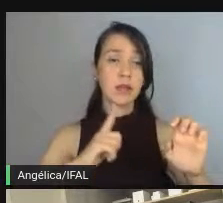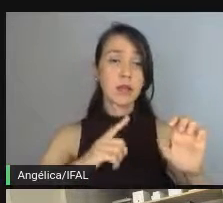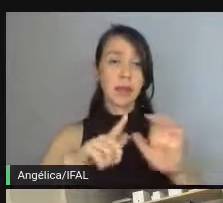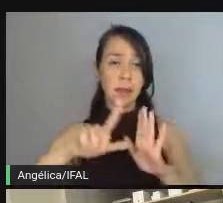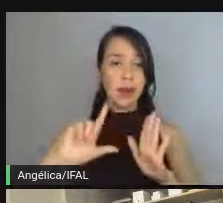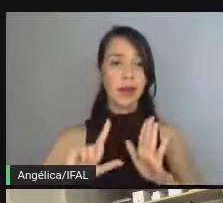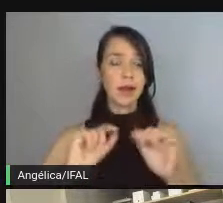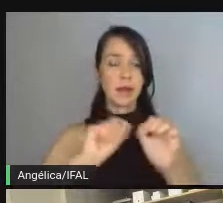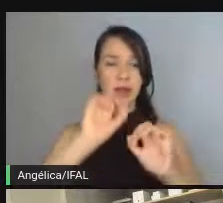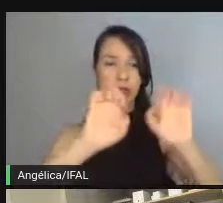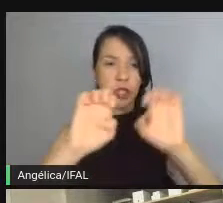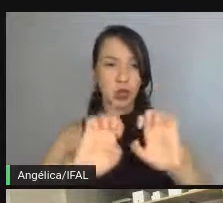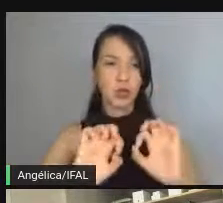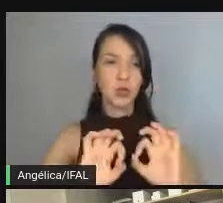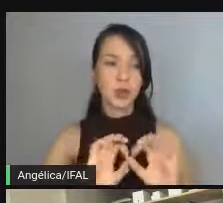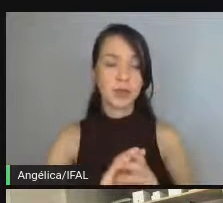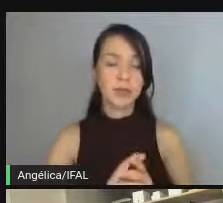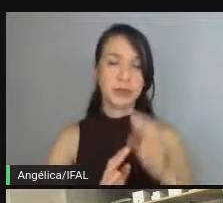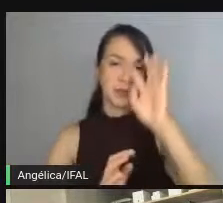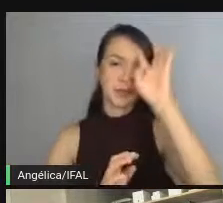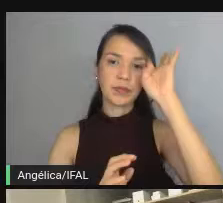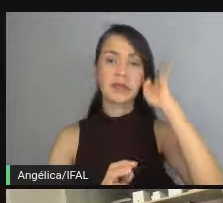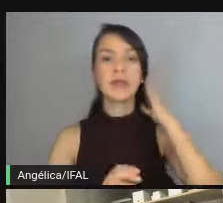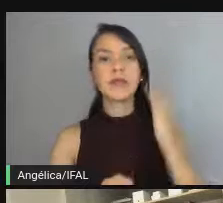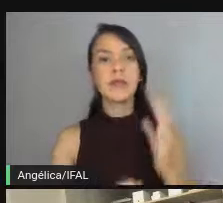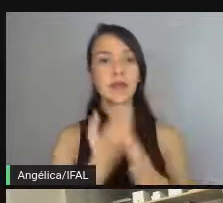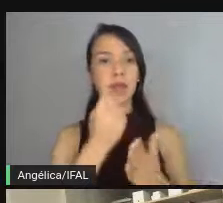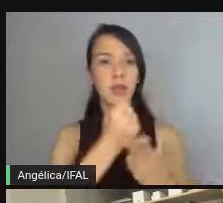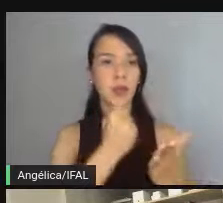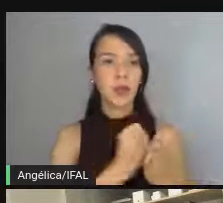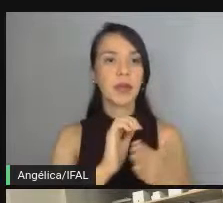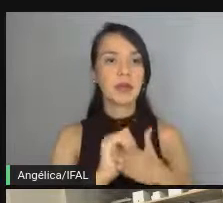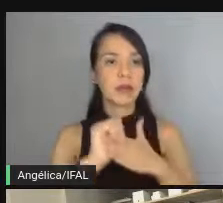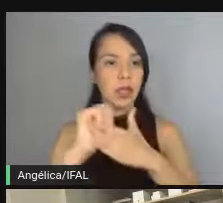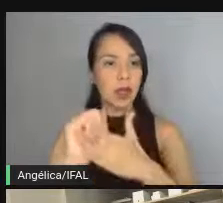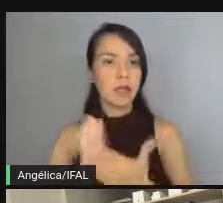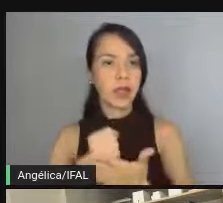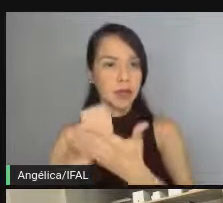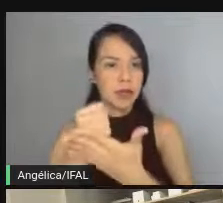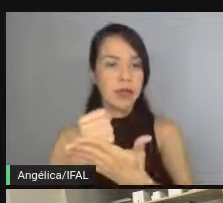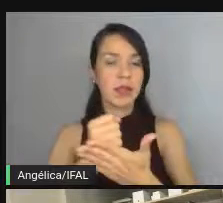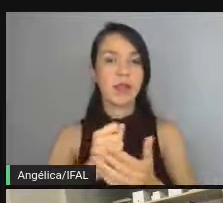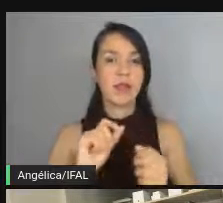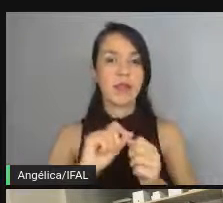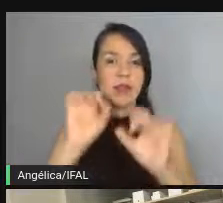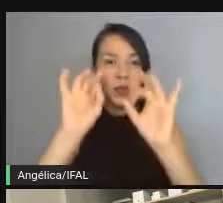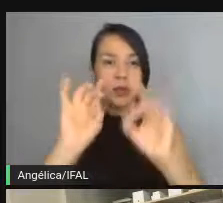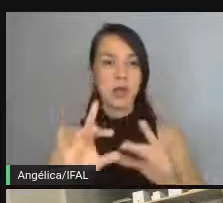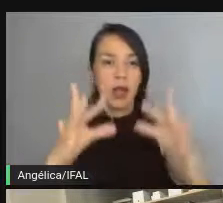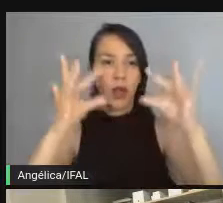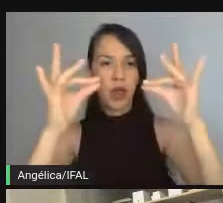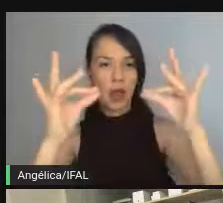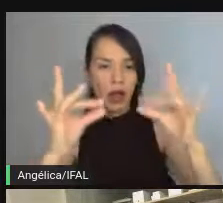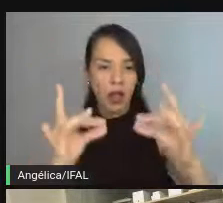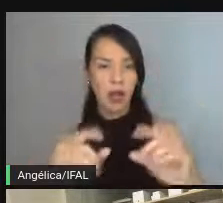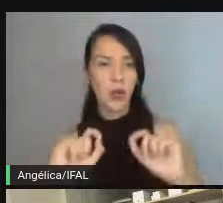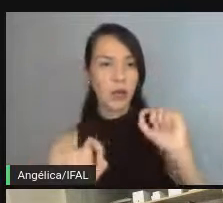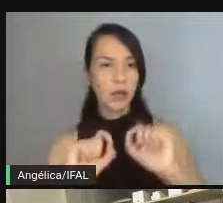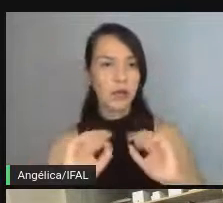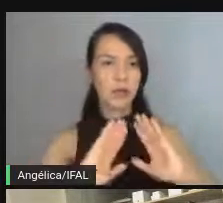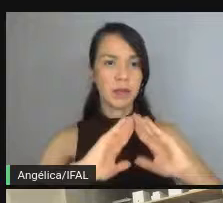que é necessário antes de botar a mão no código. Cria documentos auxiliares, fazendo as especificações, o detalhamento do que foi passado.